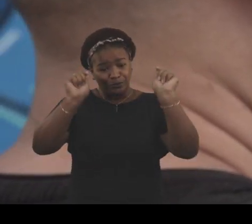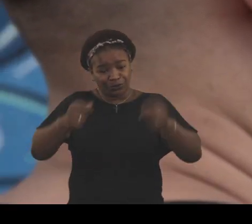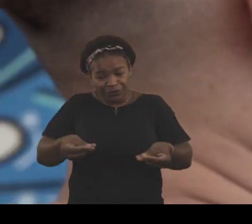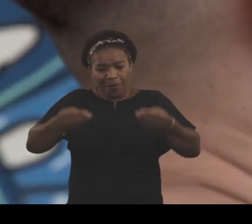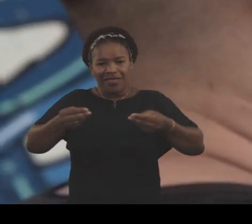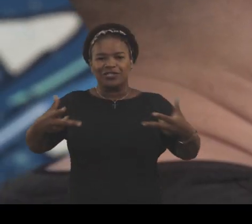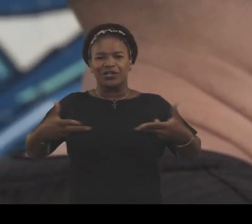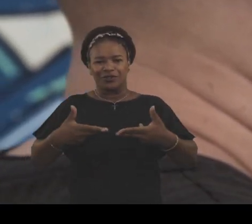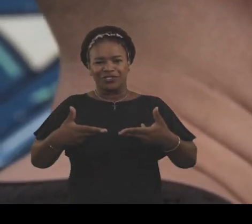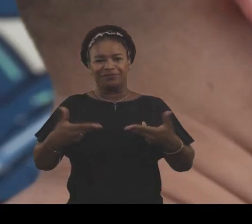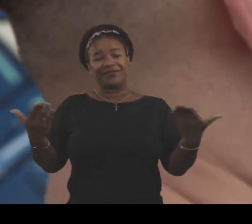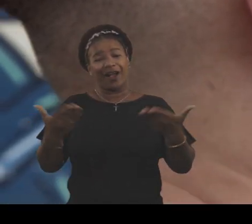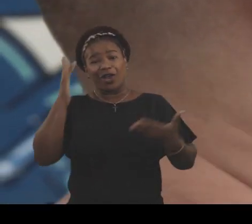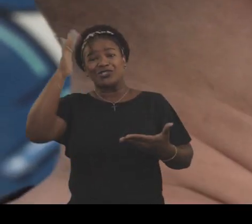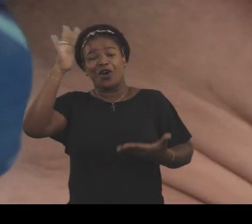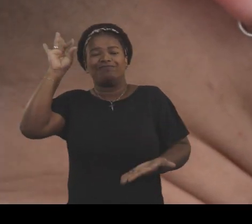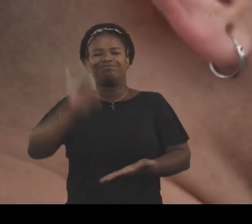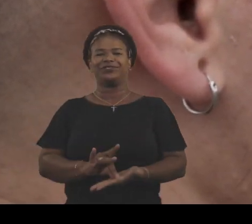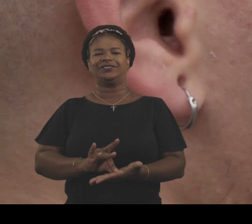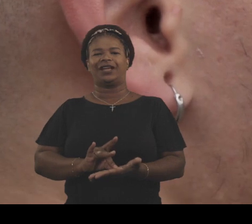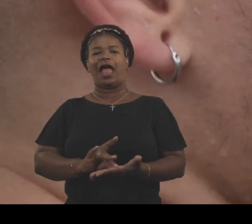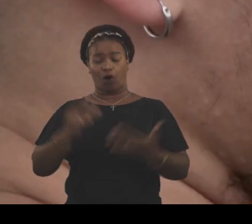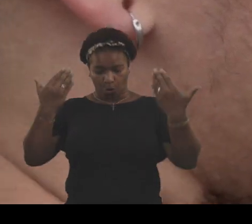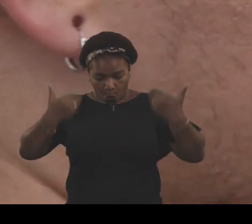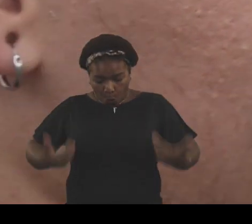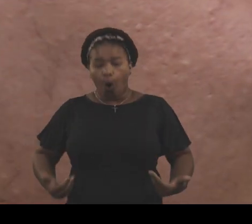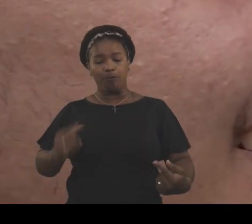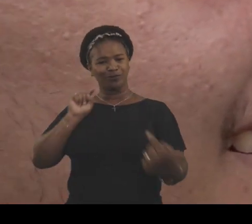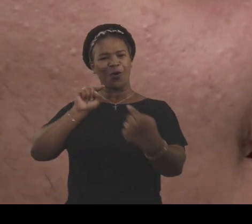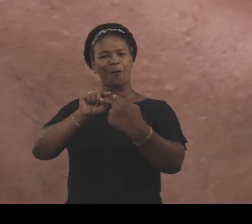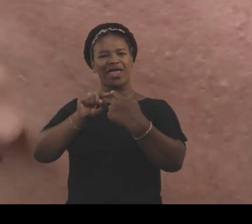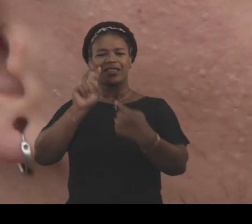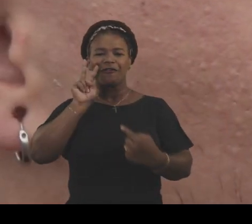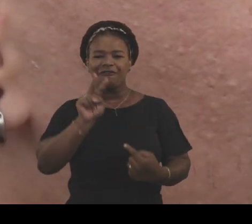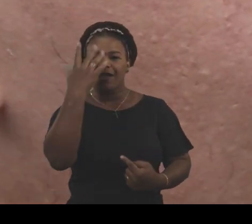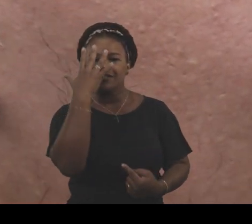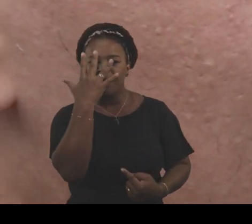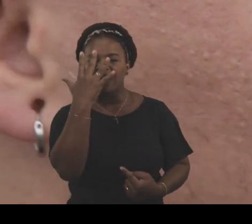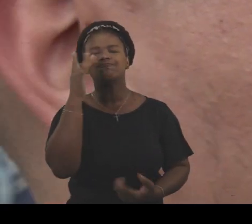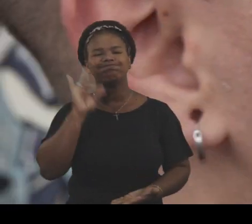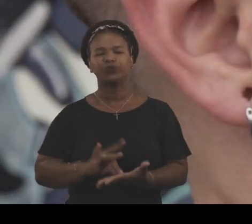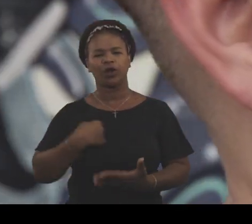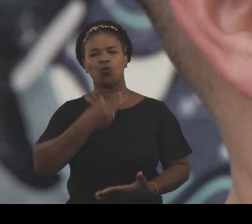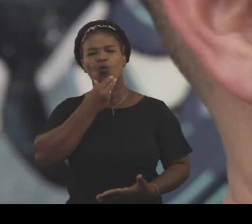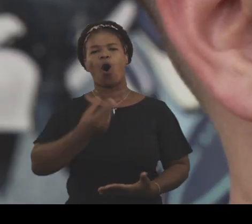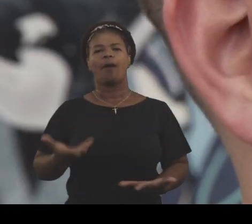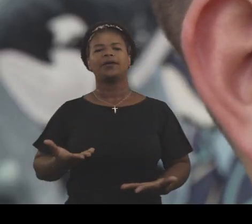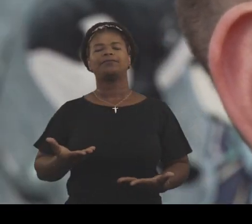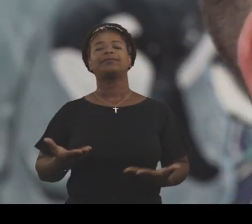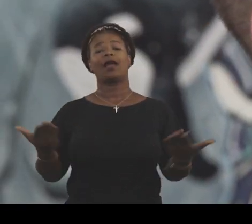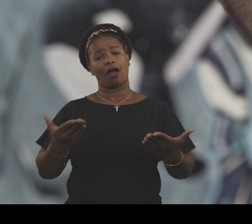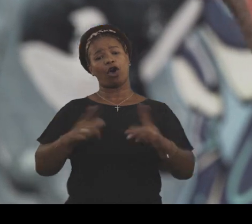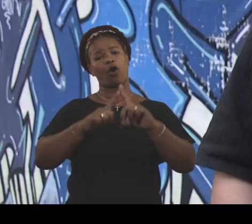faça cirurgia, eu realmente agora serei quem eu sou, sabe? Eu realmente vou ter o meu corpo, sabe? Eu vou olhar no espelho e vou me reconhecer como o